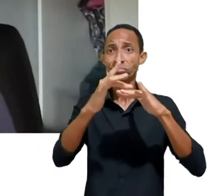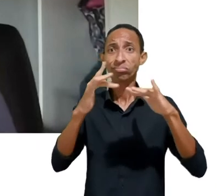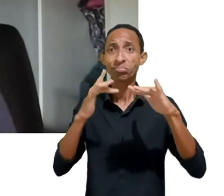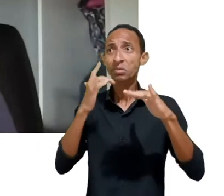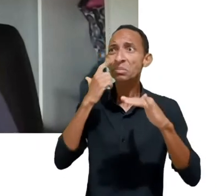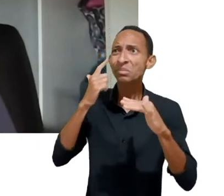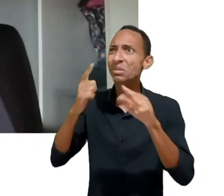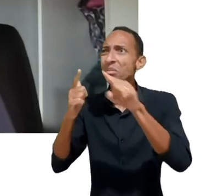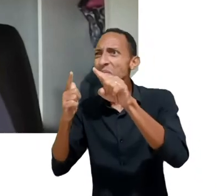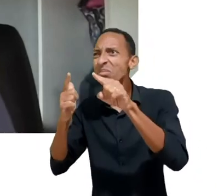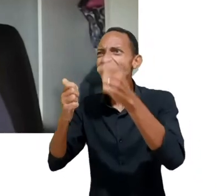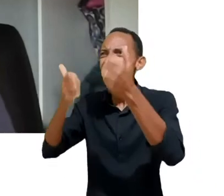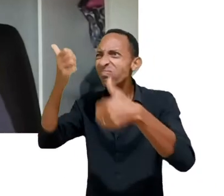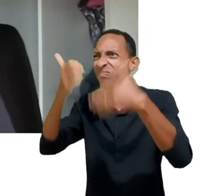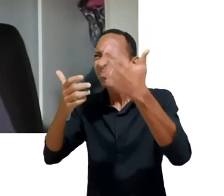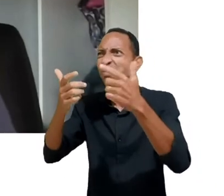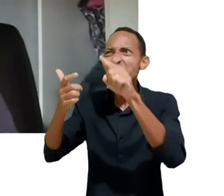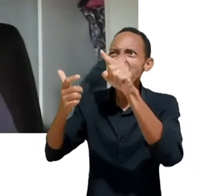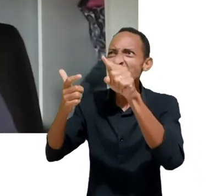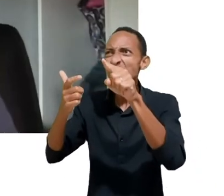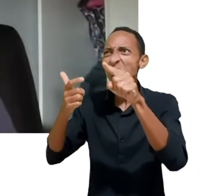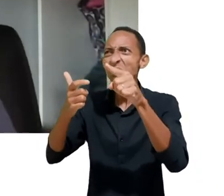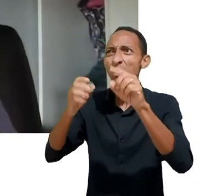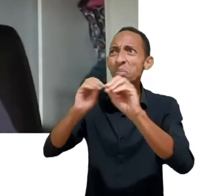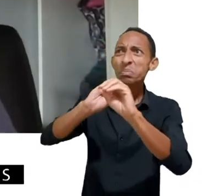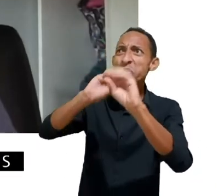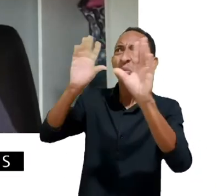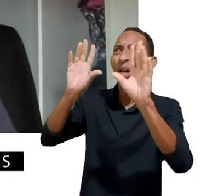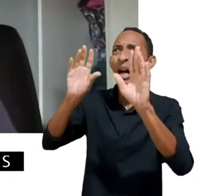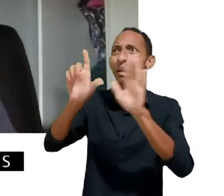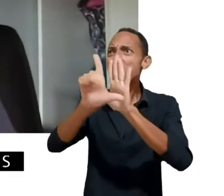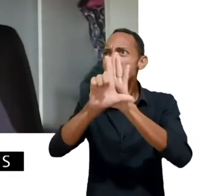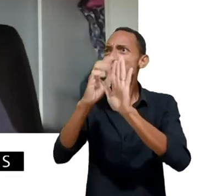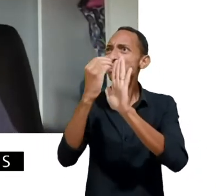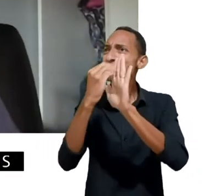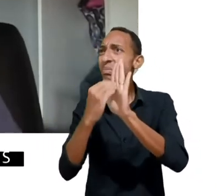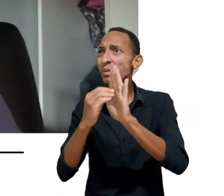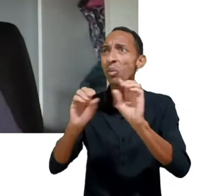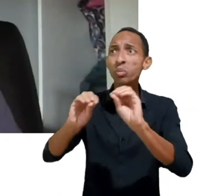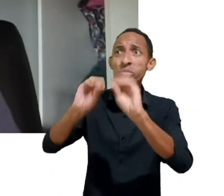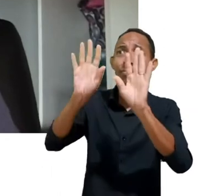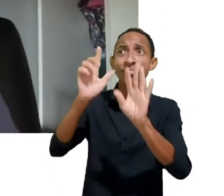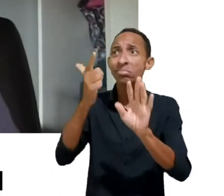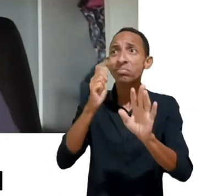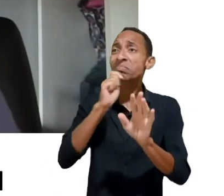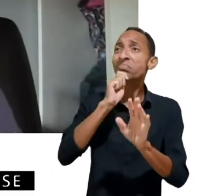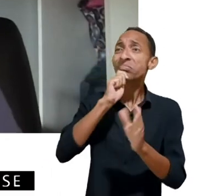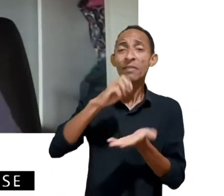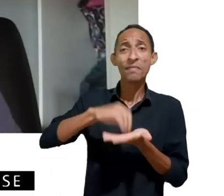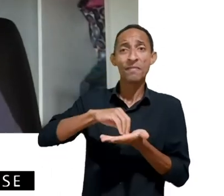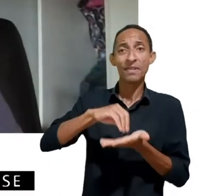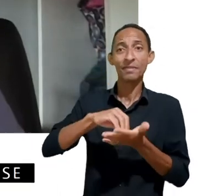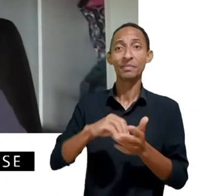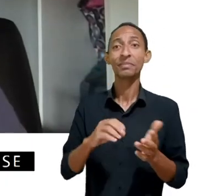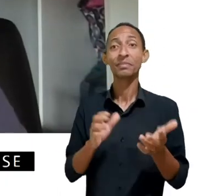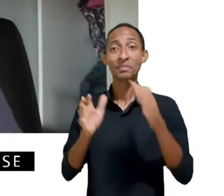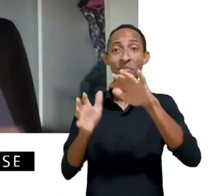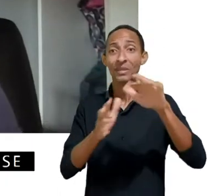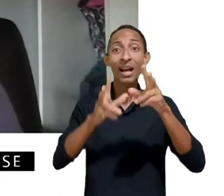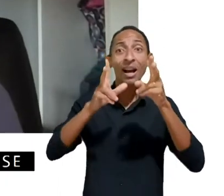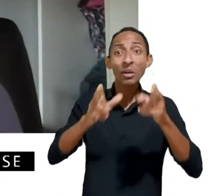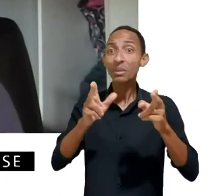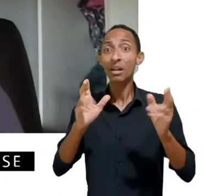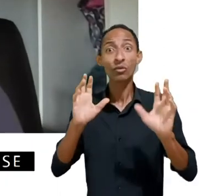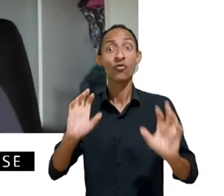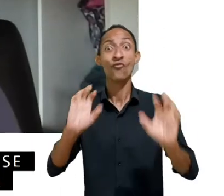protegem as crianças quando as crianças estão navegando. Então, é como se a gente tivesse uma festa numa boate cheia de adultos e a gente,